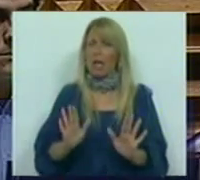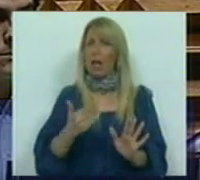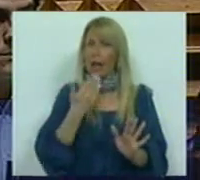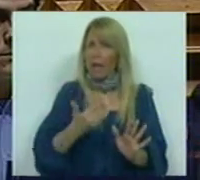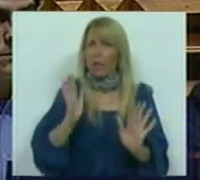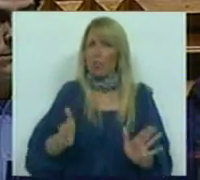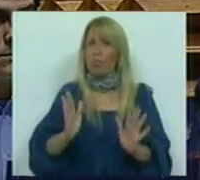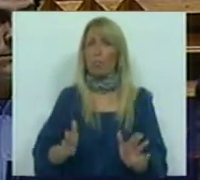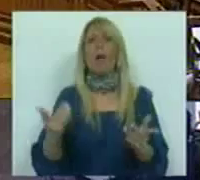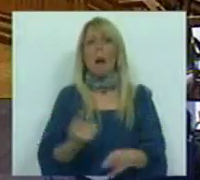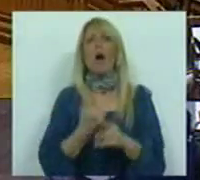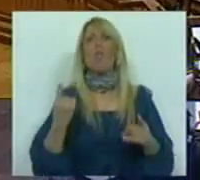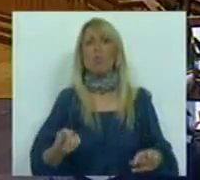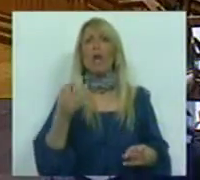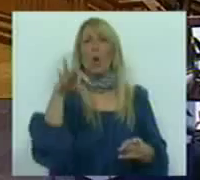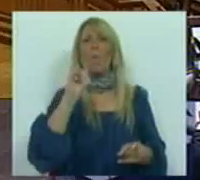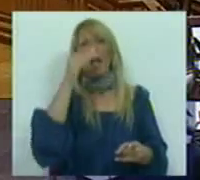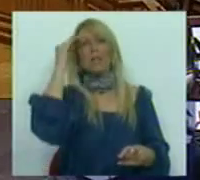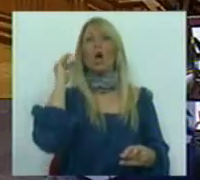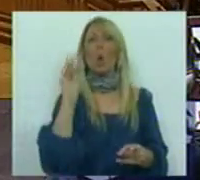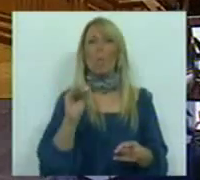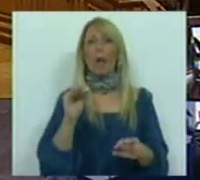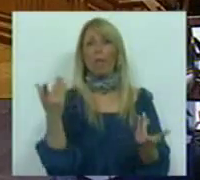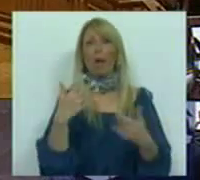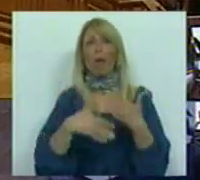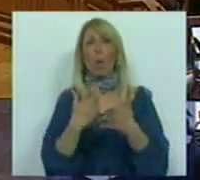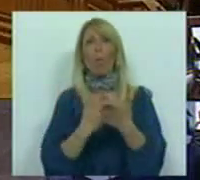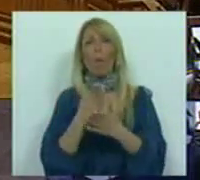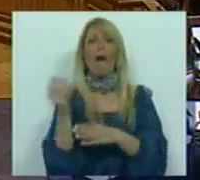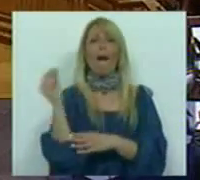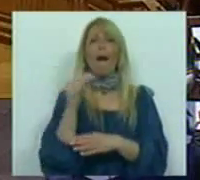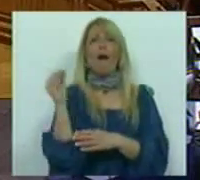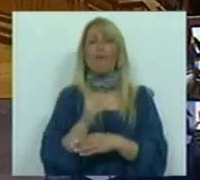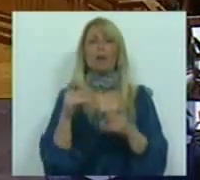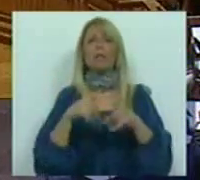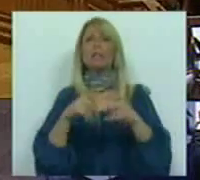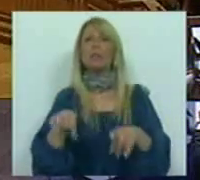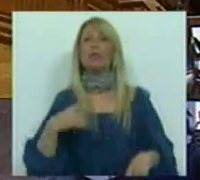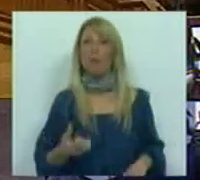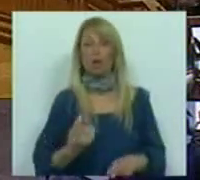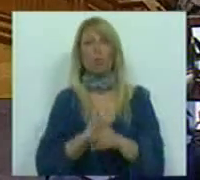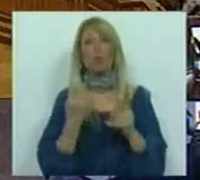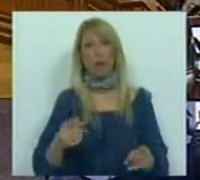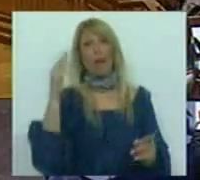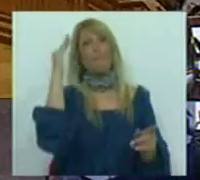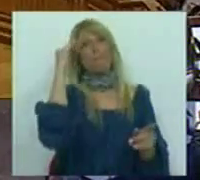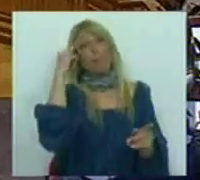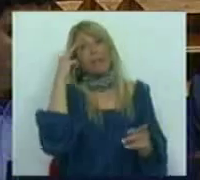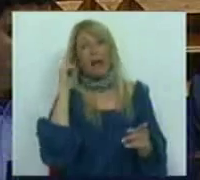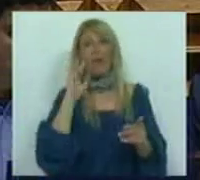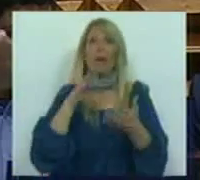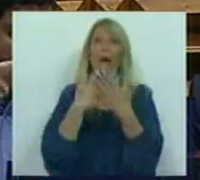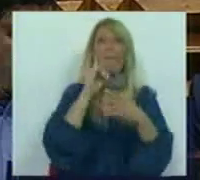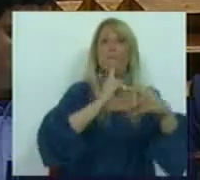criminalização dos falsos recibos verdes? Porque o PS estava convencido, diz a Deputada Maria José Gamboa, que as benesses concedidas ao patronato